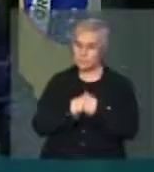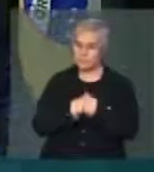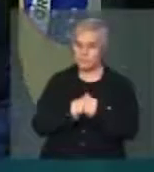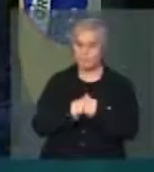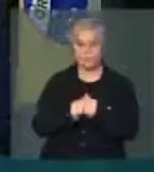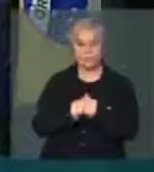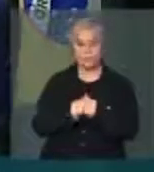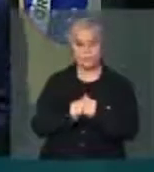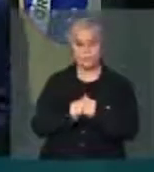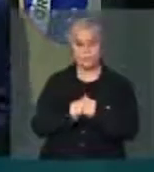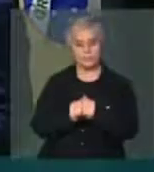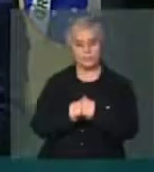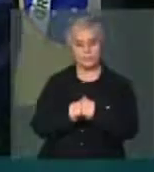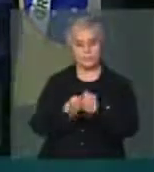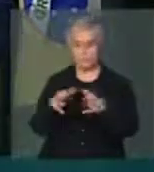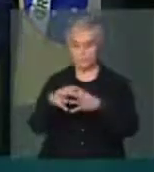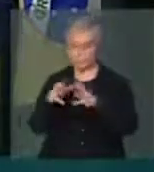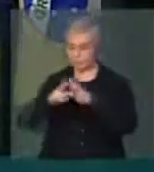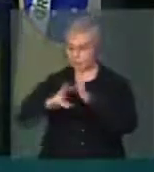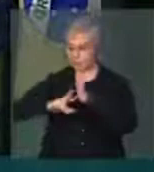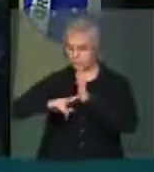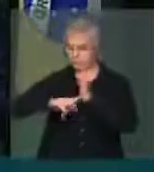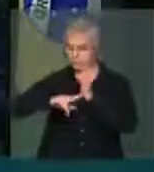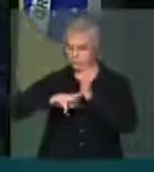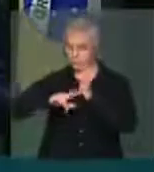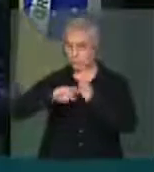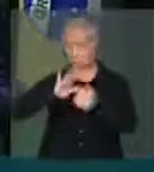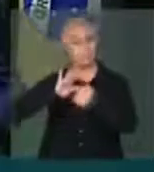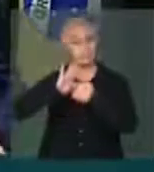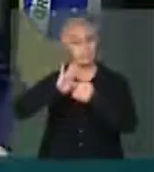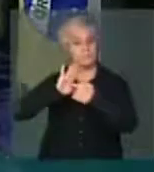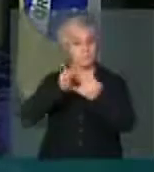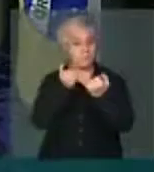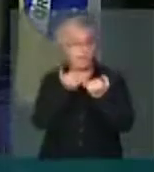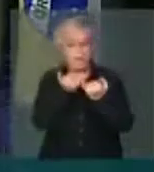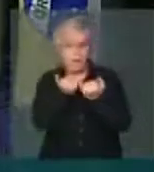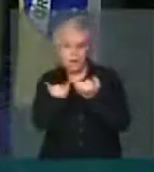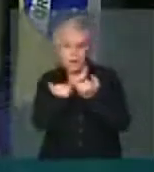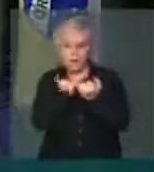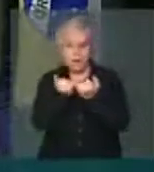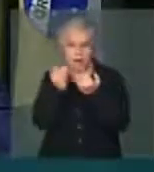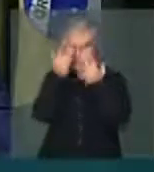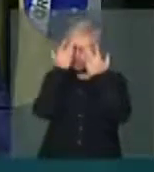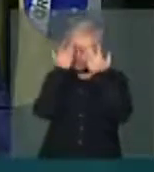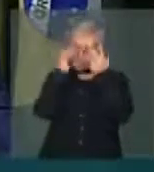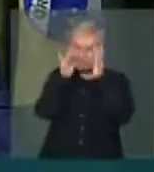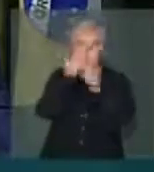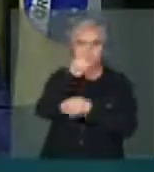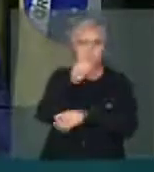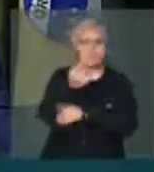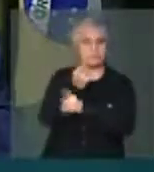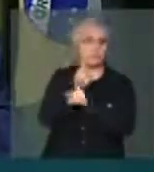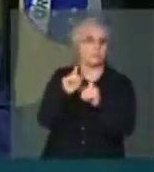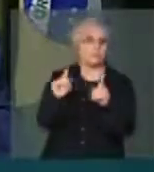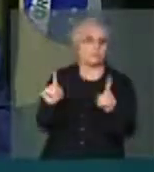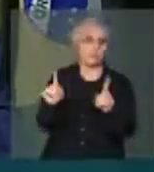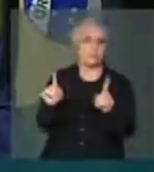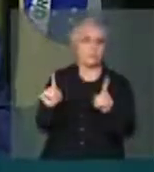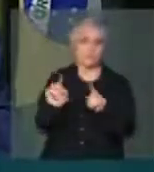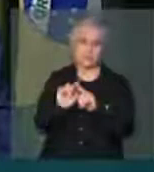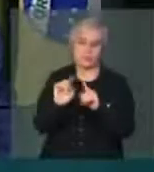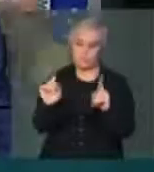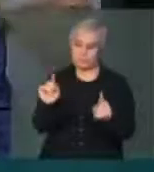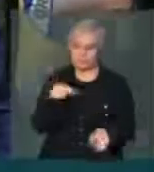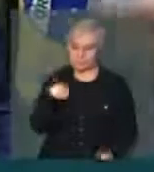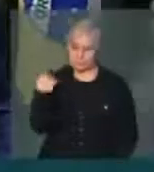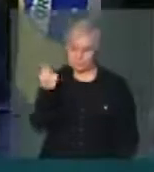o mundo sindical apontam notícias que não são as melhores. Mas a nossa